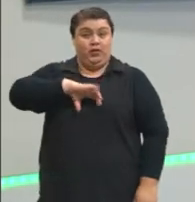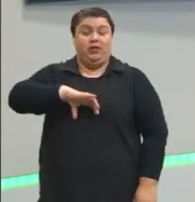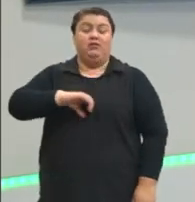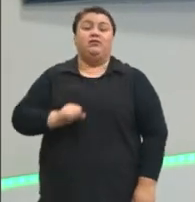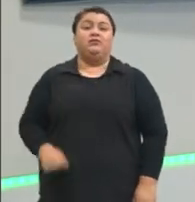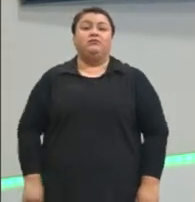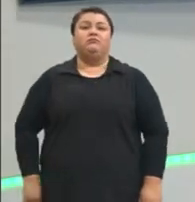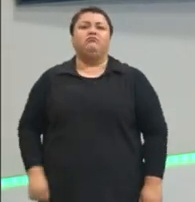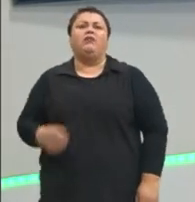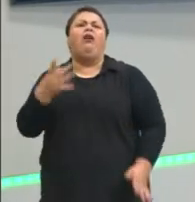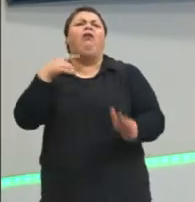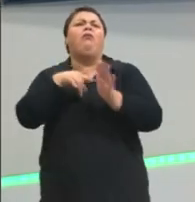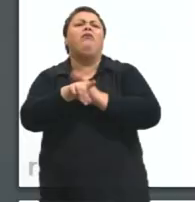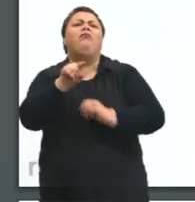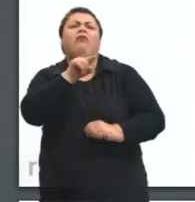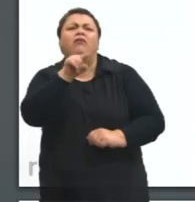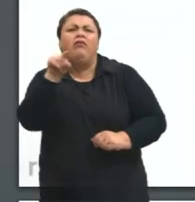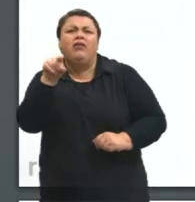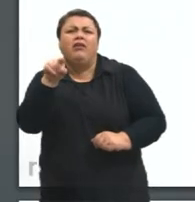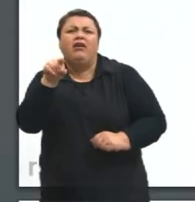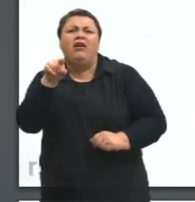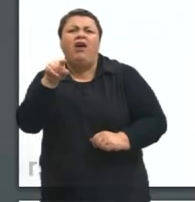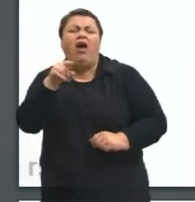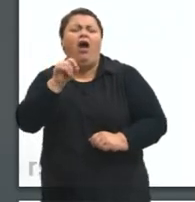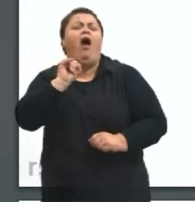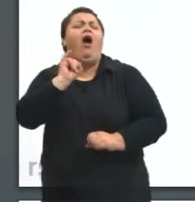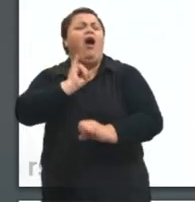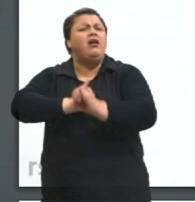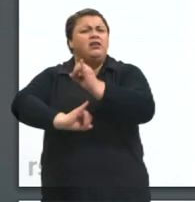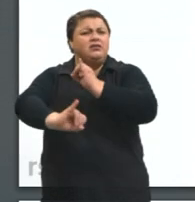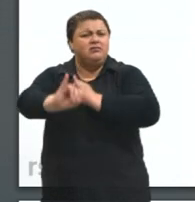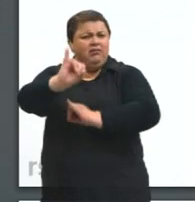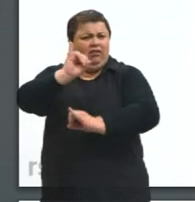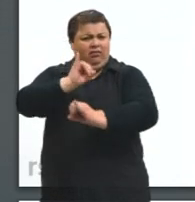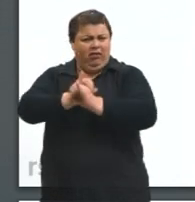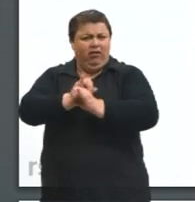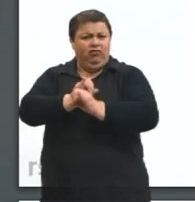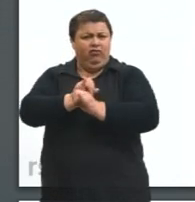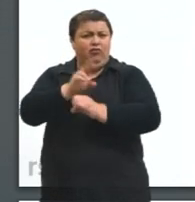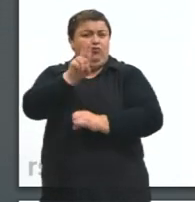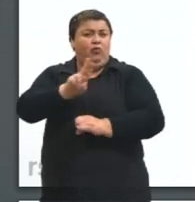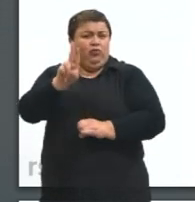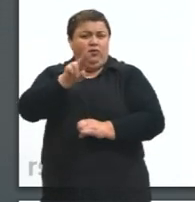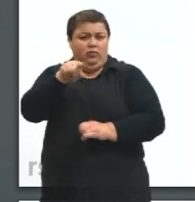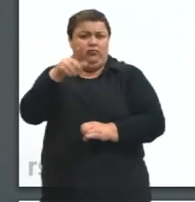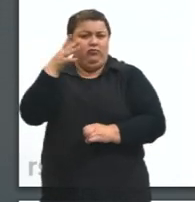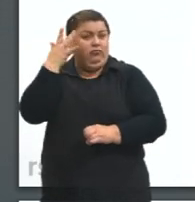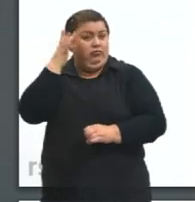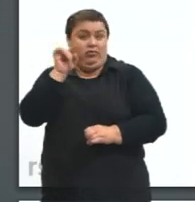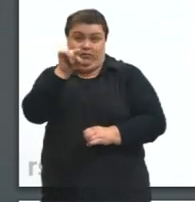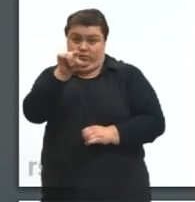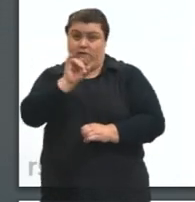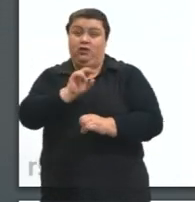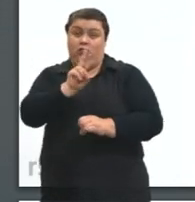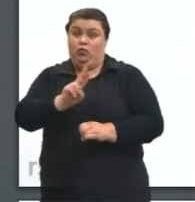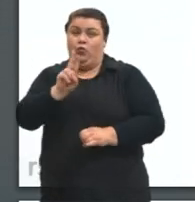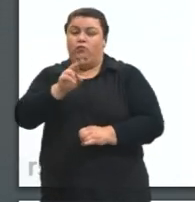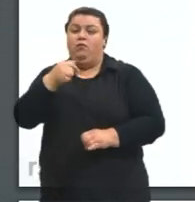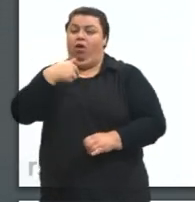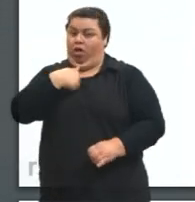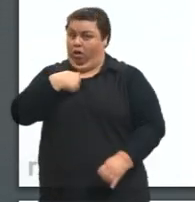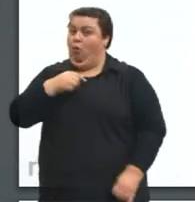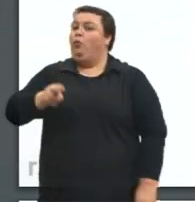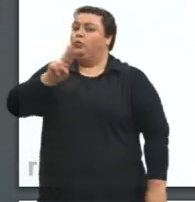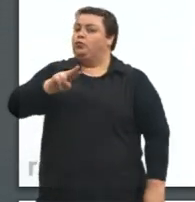E daí eu pergunto para vocês, a internet que a gente usa hoje, eu não sei se vocês usam, eu uso